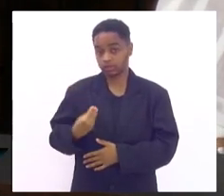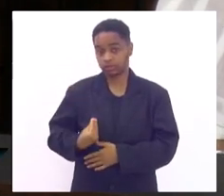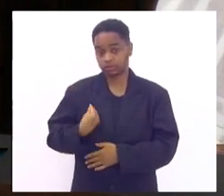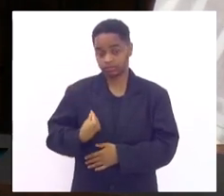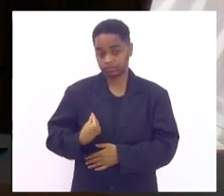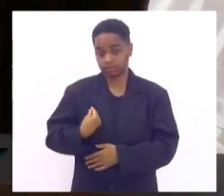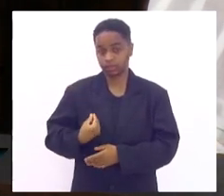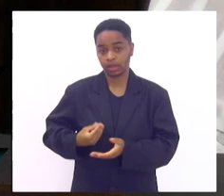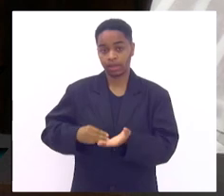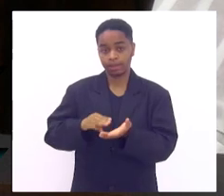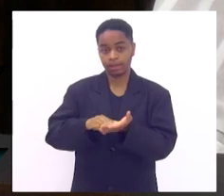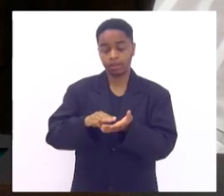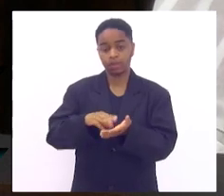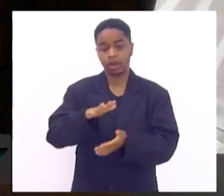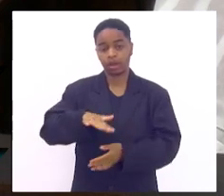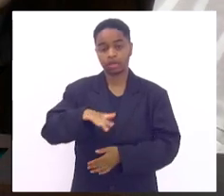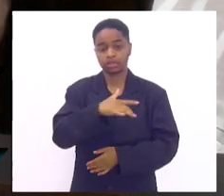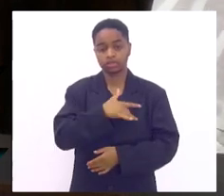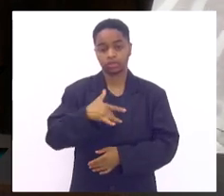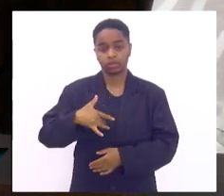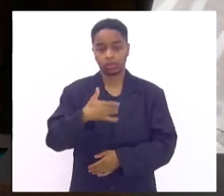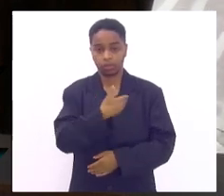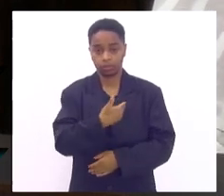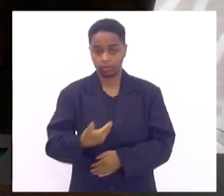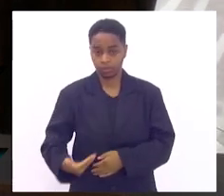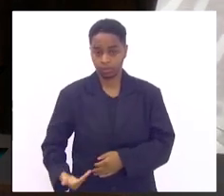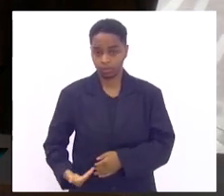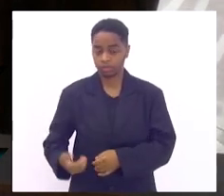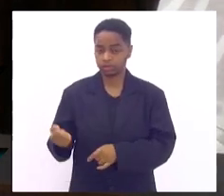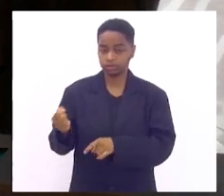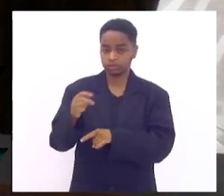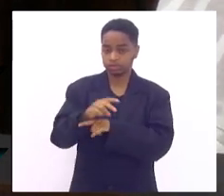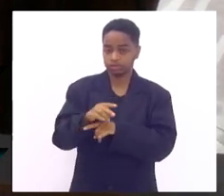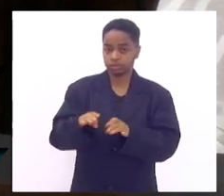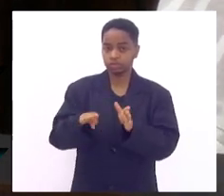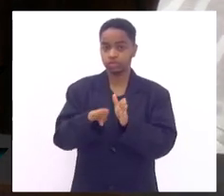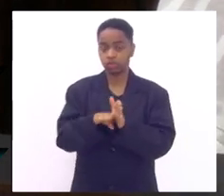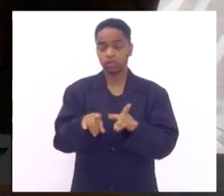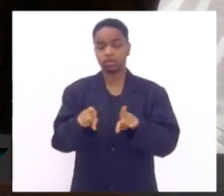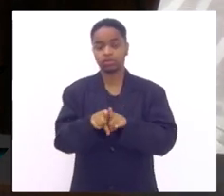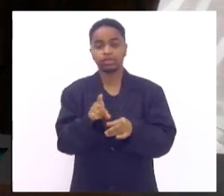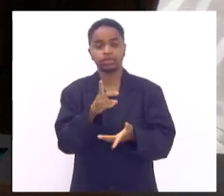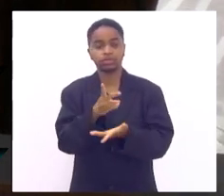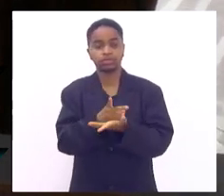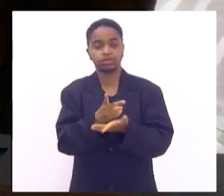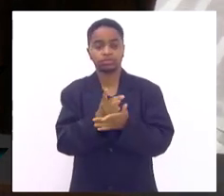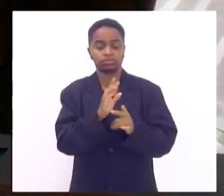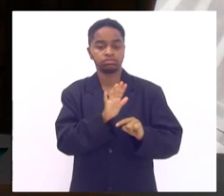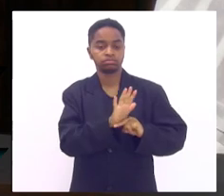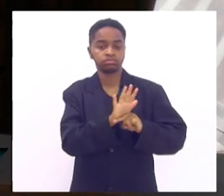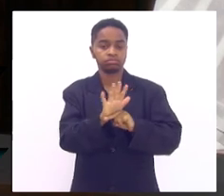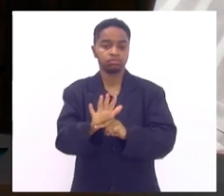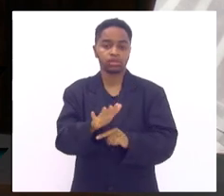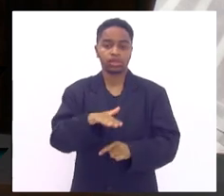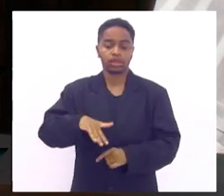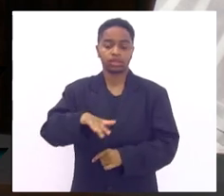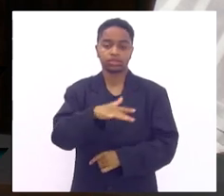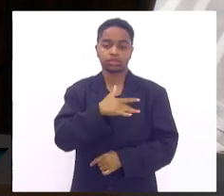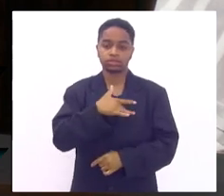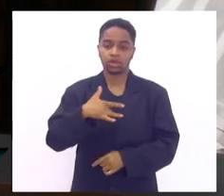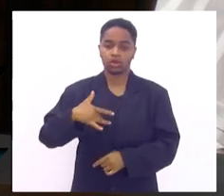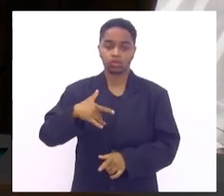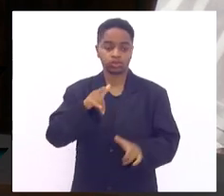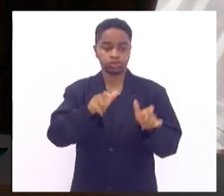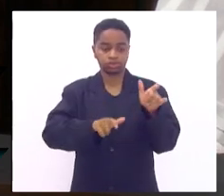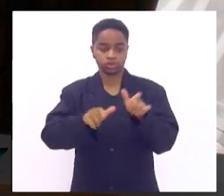membro da saúde pública que está aqui e que sempre foi um contribuinte para a saúde dos nossos